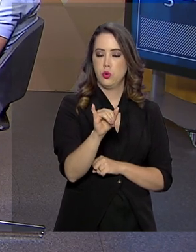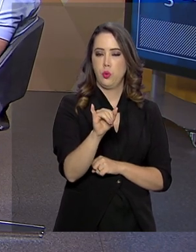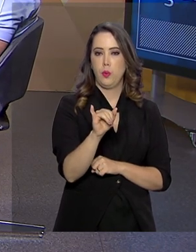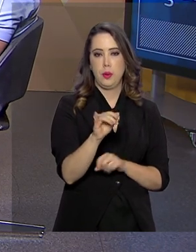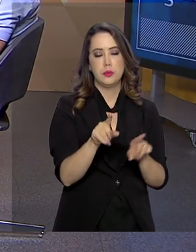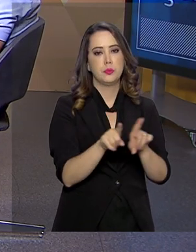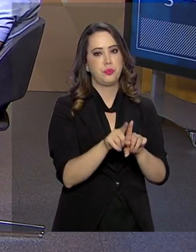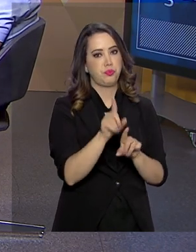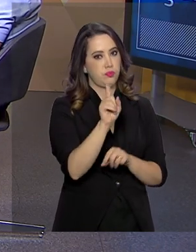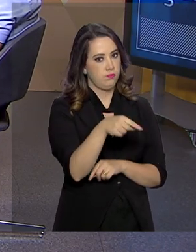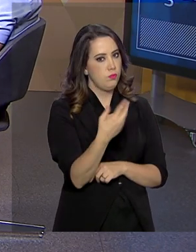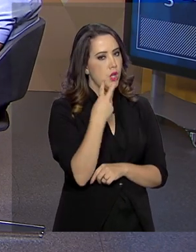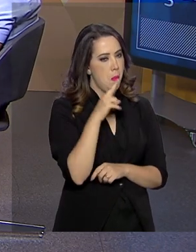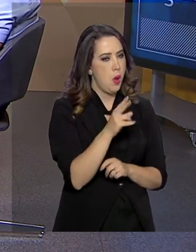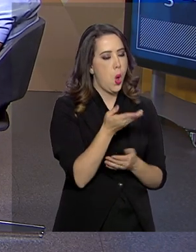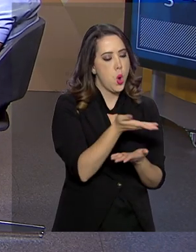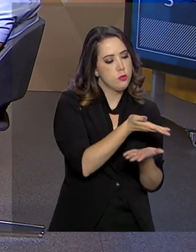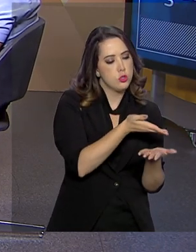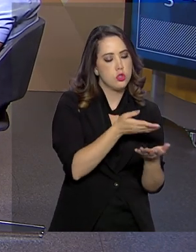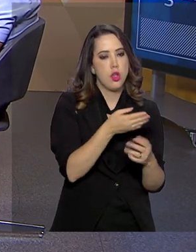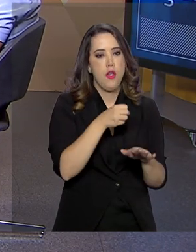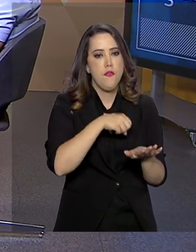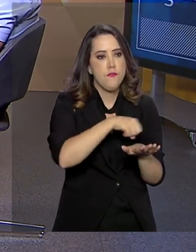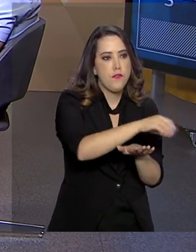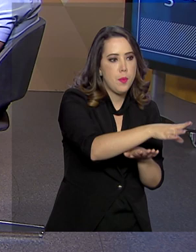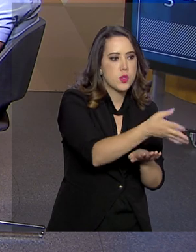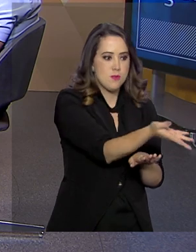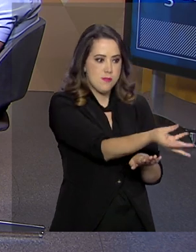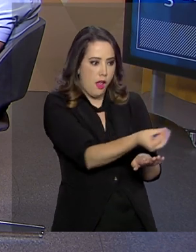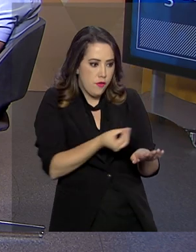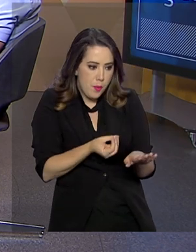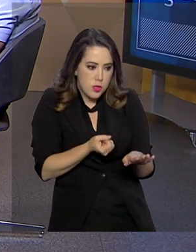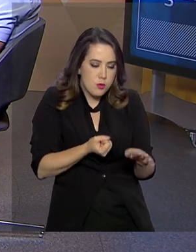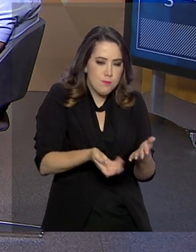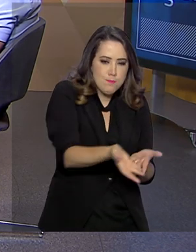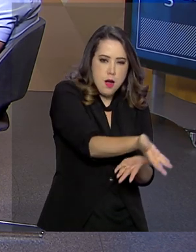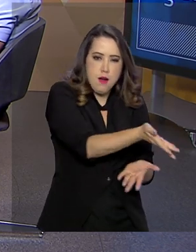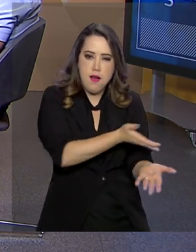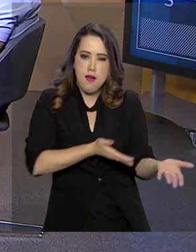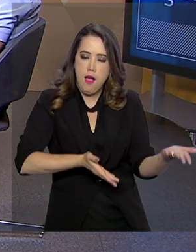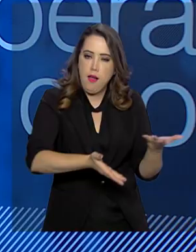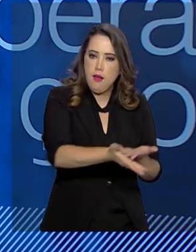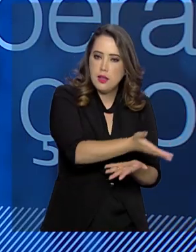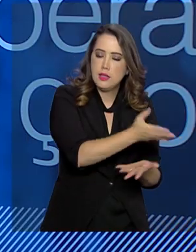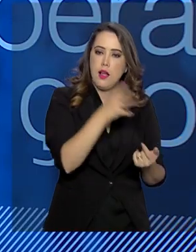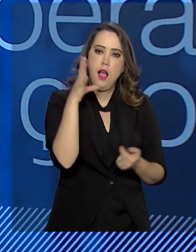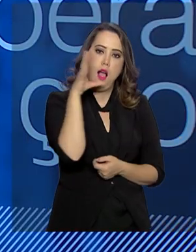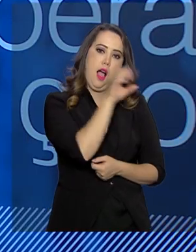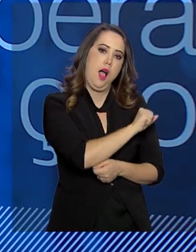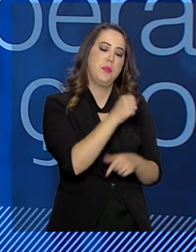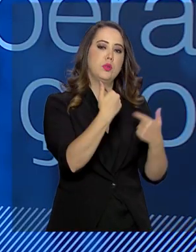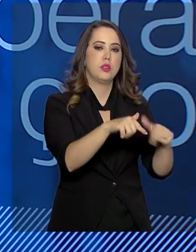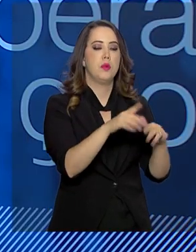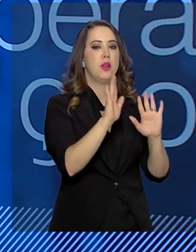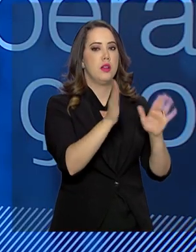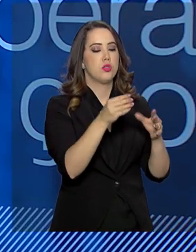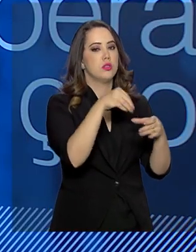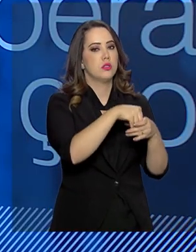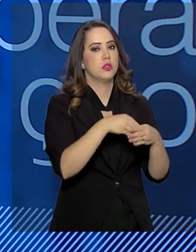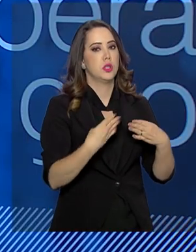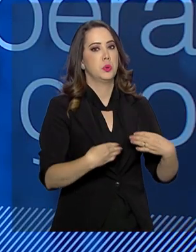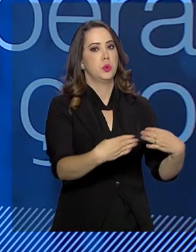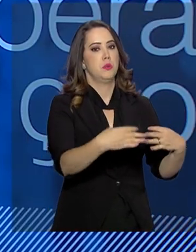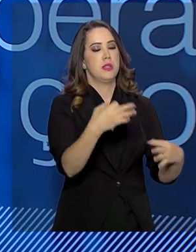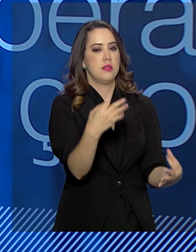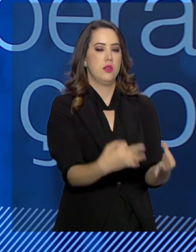troca de informações de uma maneira um pouco mais ágil, isso tudo está sendo trabalhado no âmbito do Ministério da Justiça